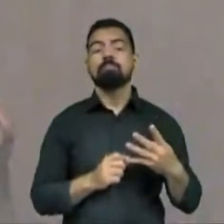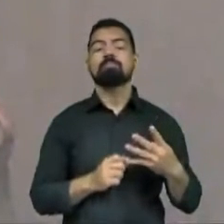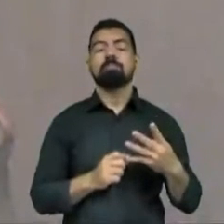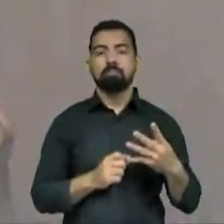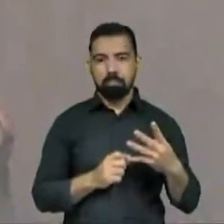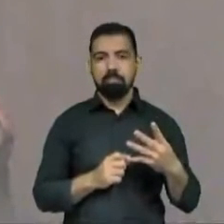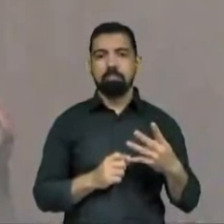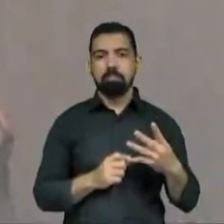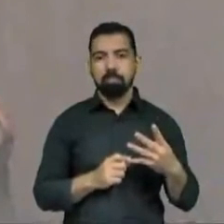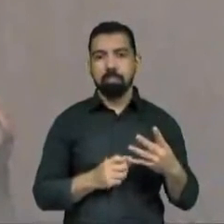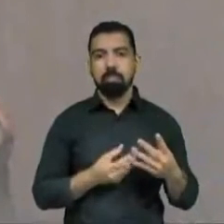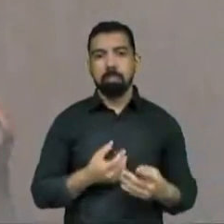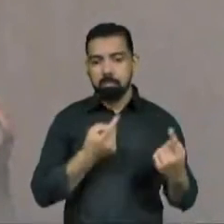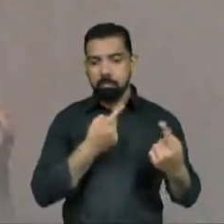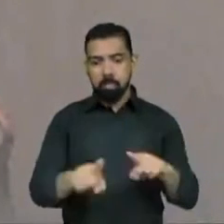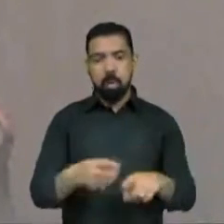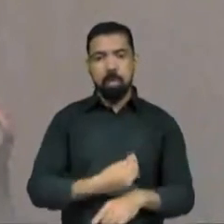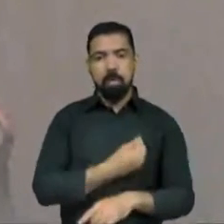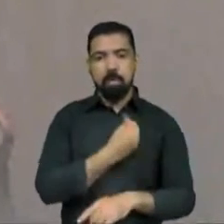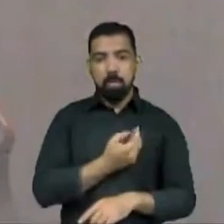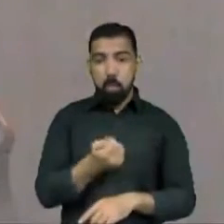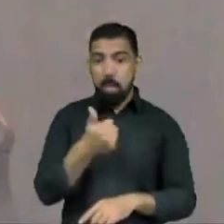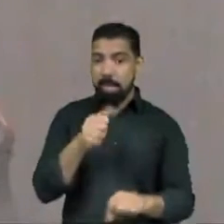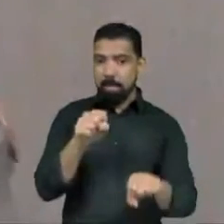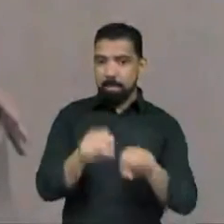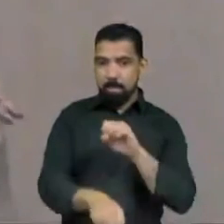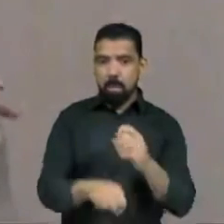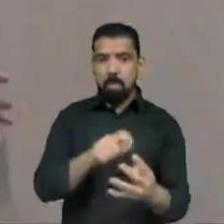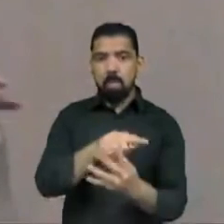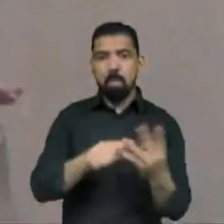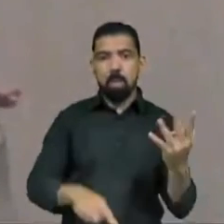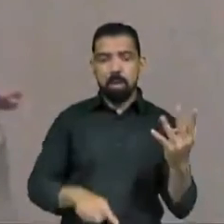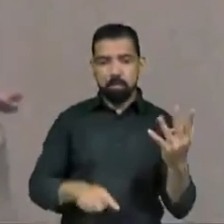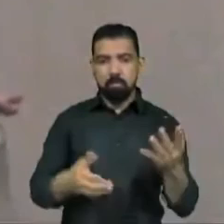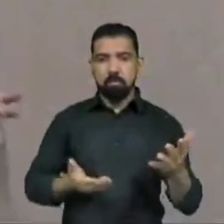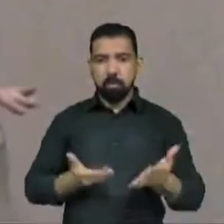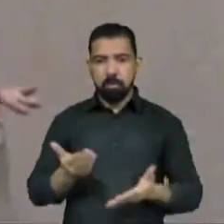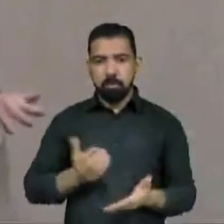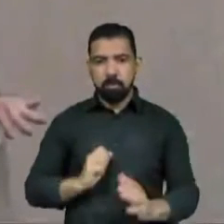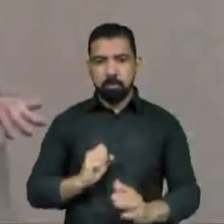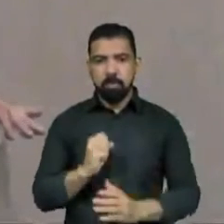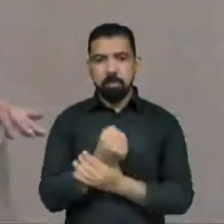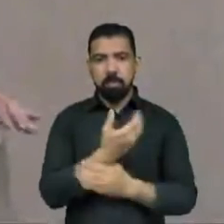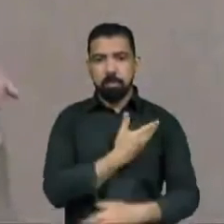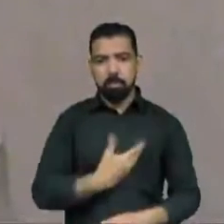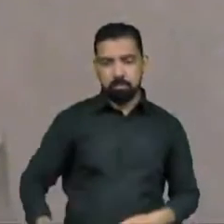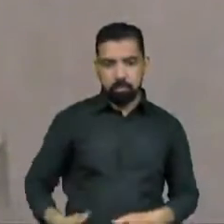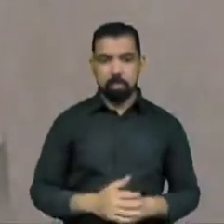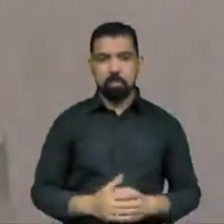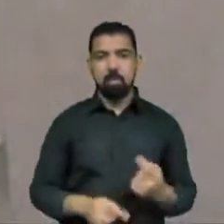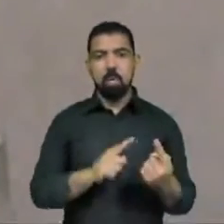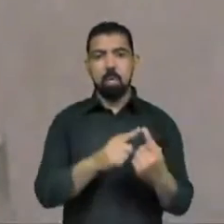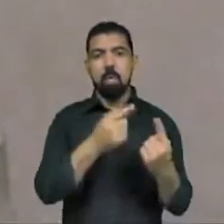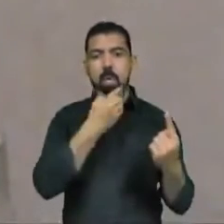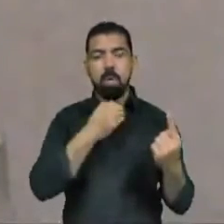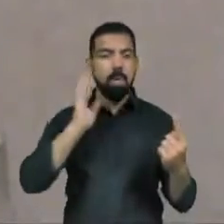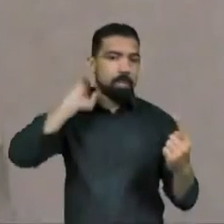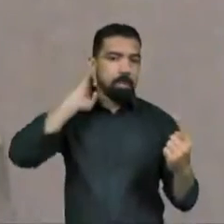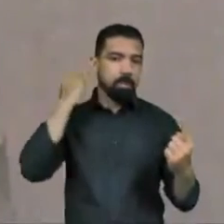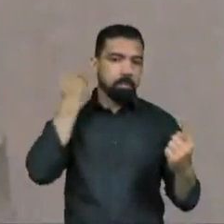vida de quatro servidores de segurança pública, um delegado, uma autoridade,